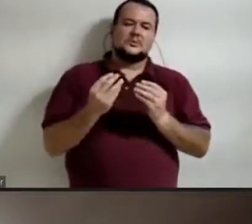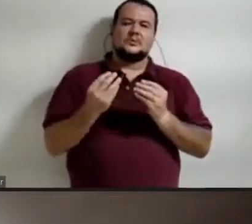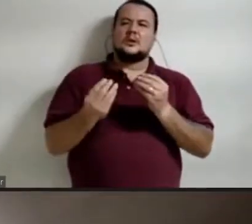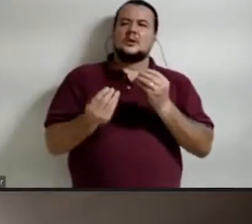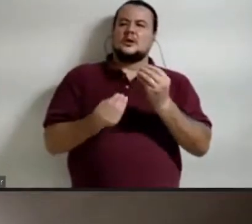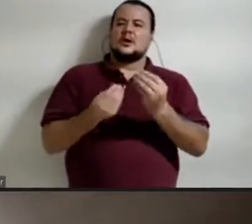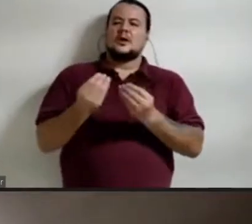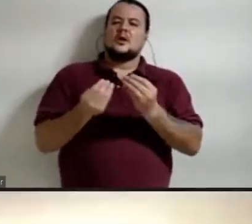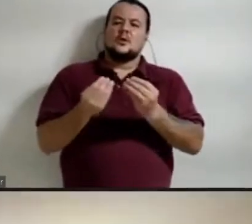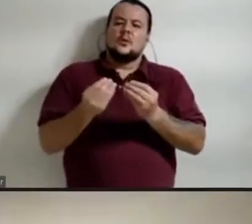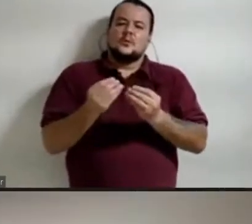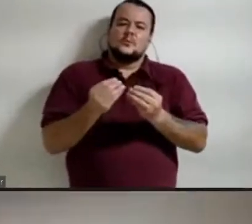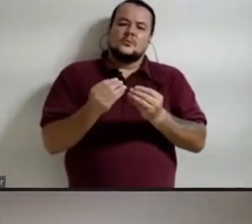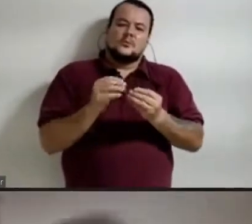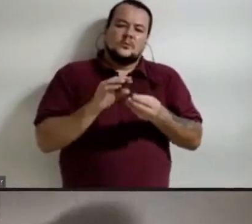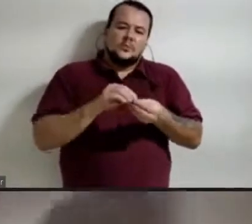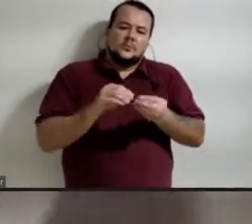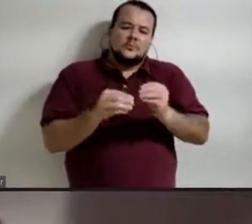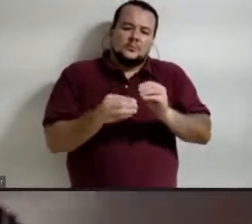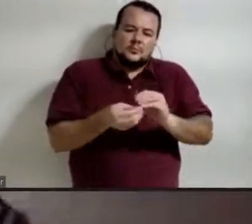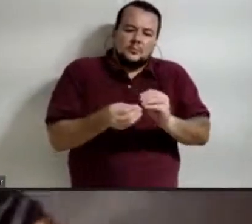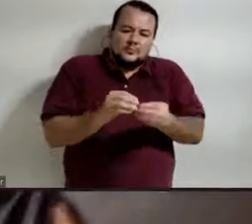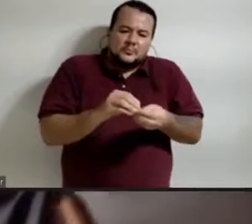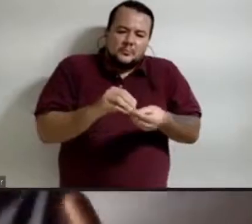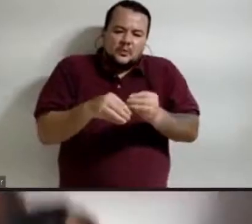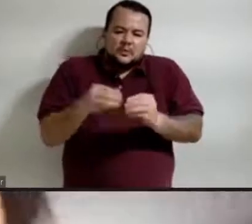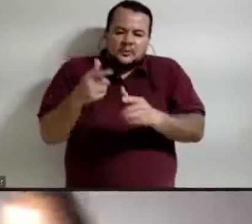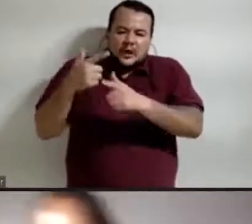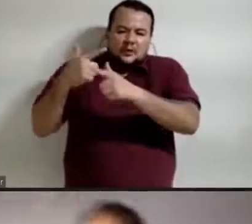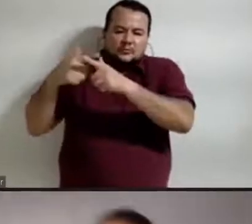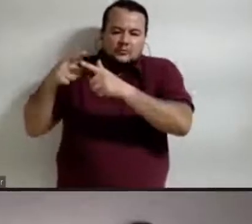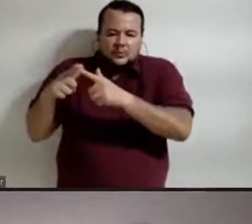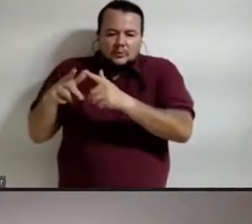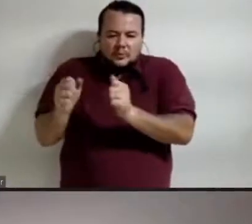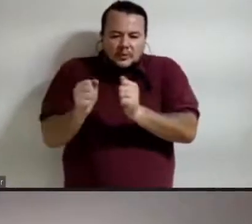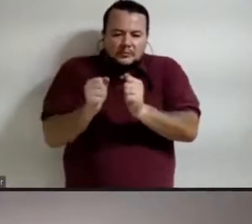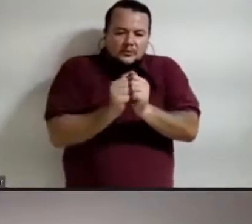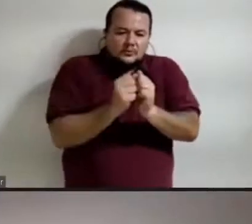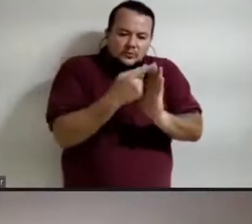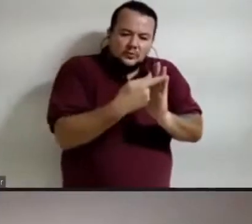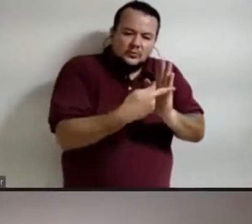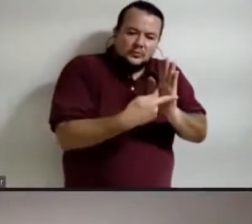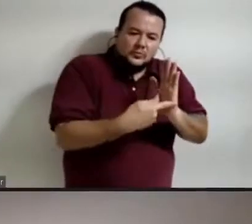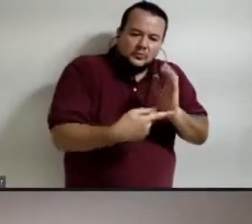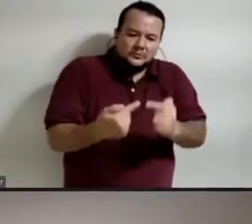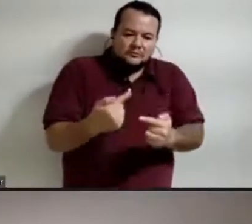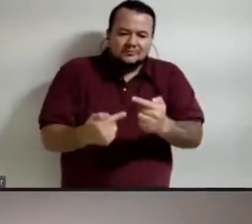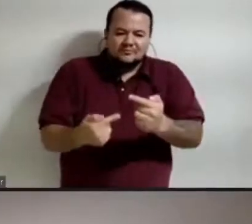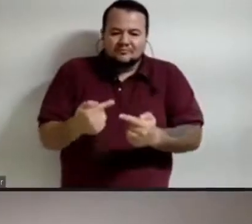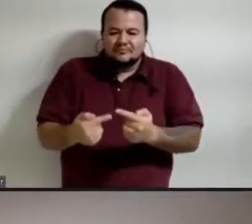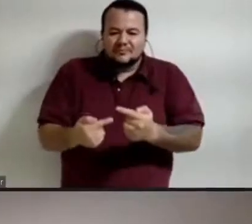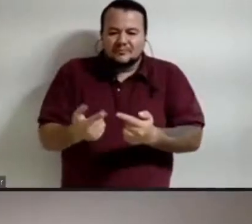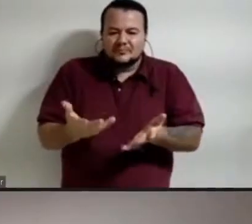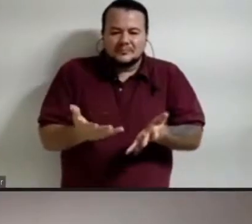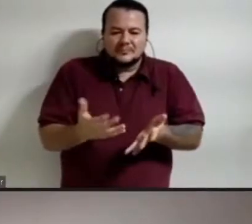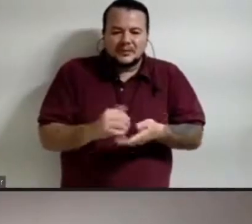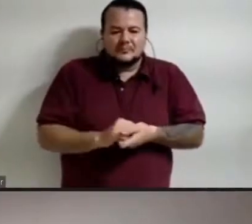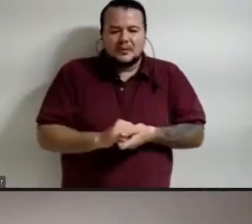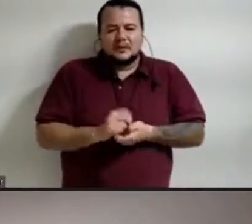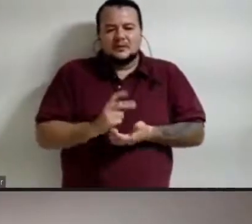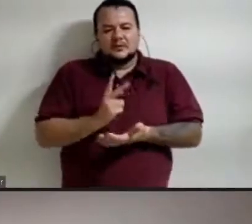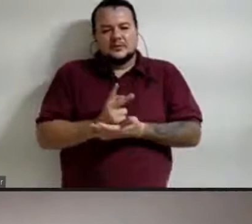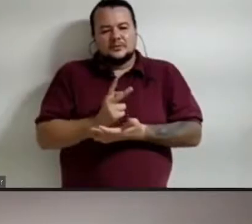questões os nossos problemas, dos nossos projetos em discussão com eles. E eu sempre brinco